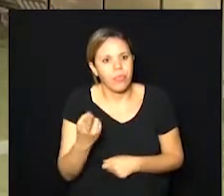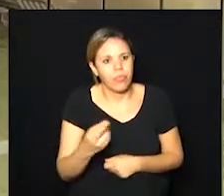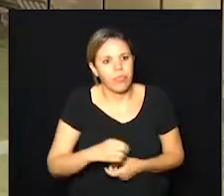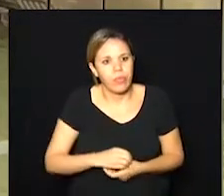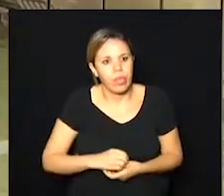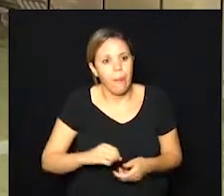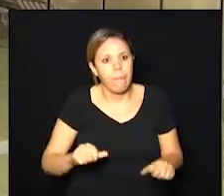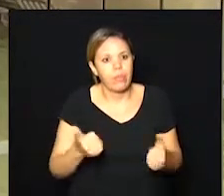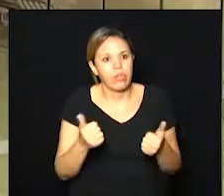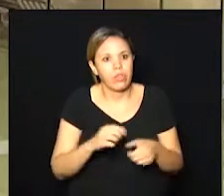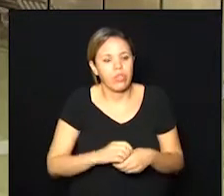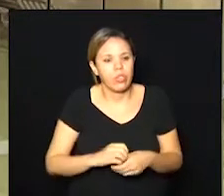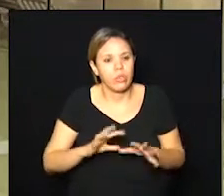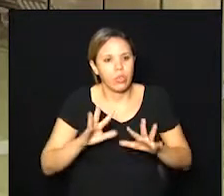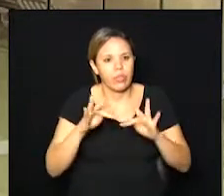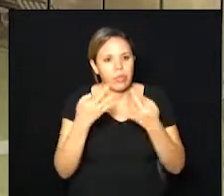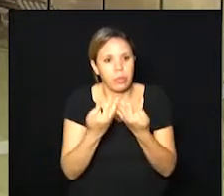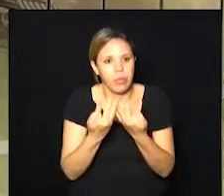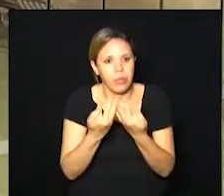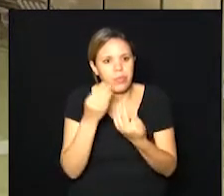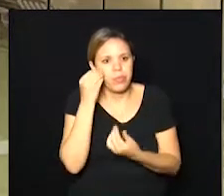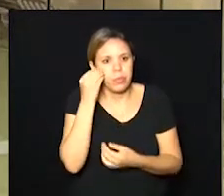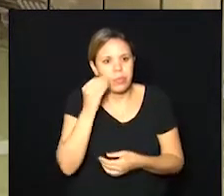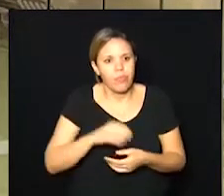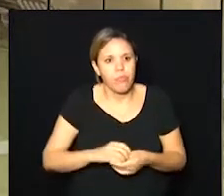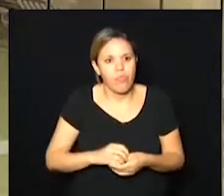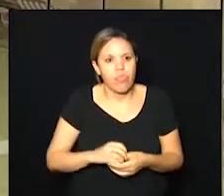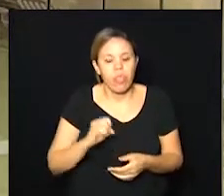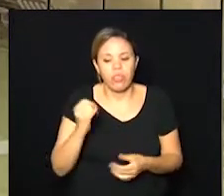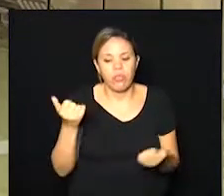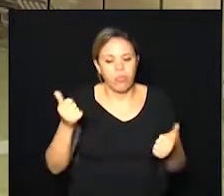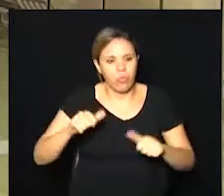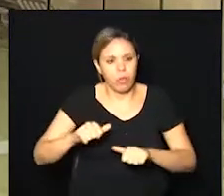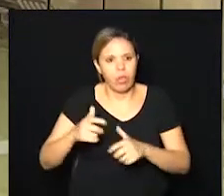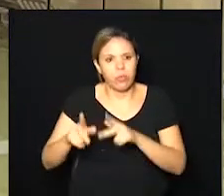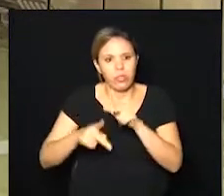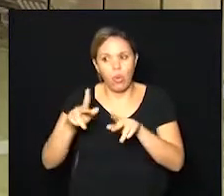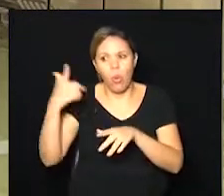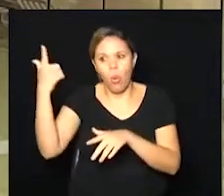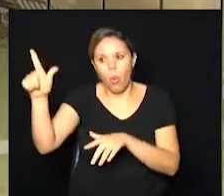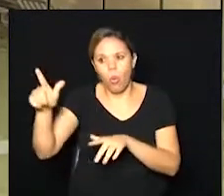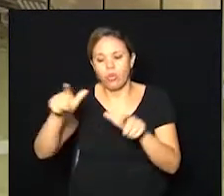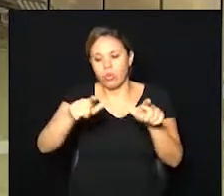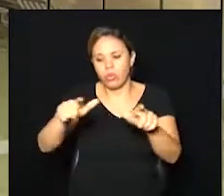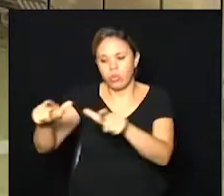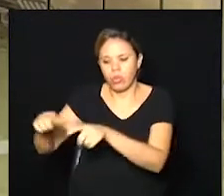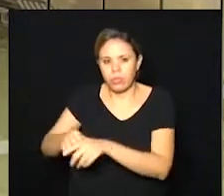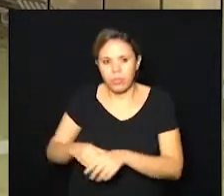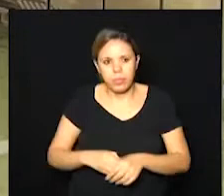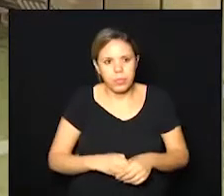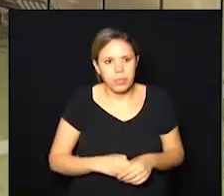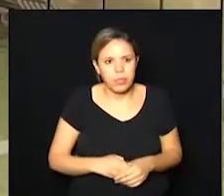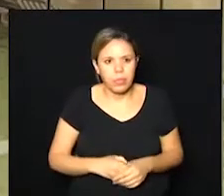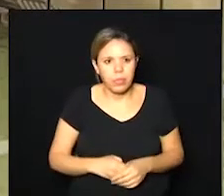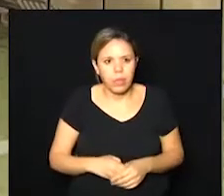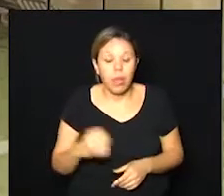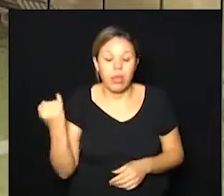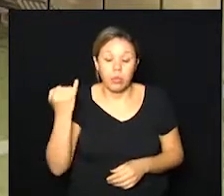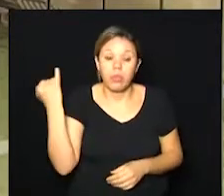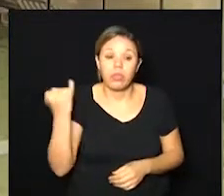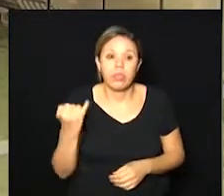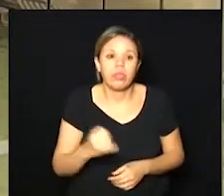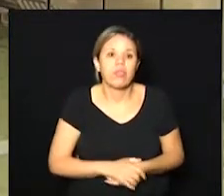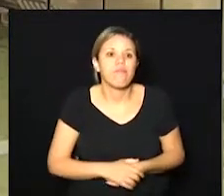positivo, toda a família seria testada. Em caso negativo, partiria para outra localidade. Essa pesquisa era importante